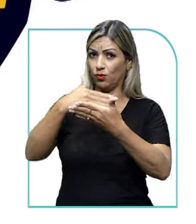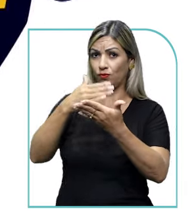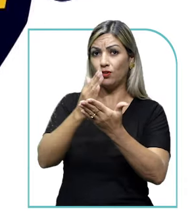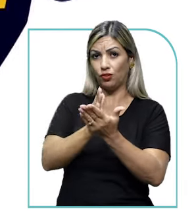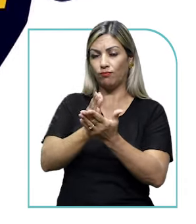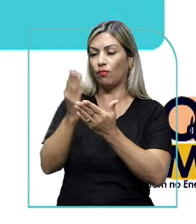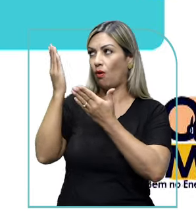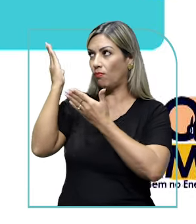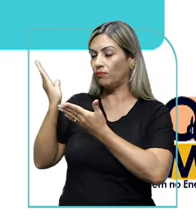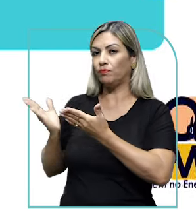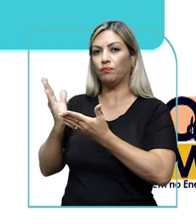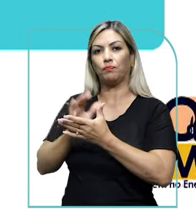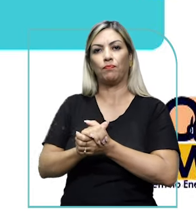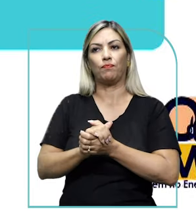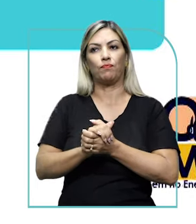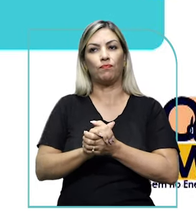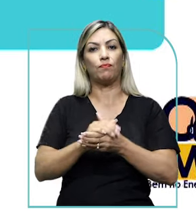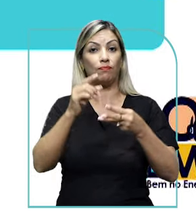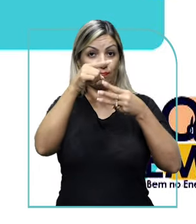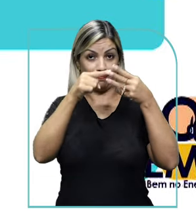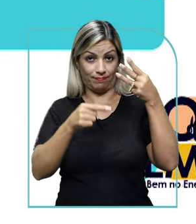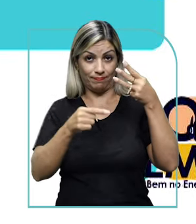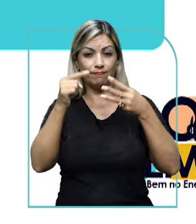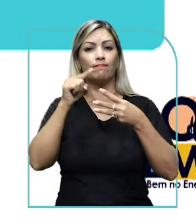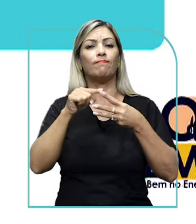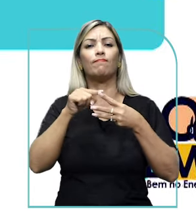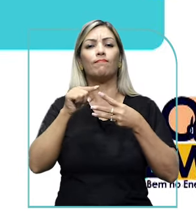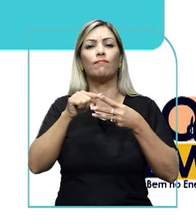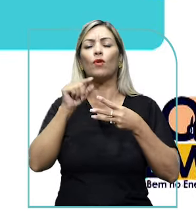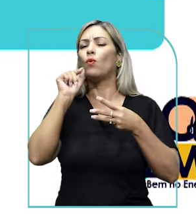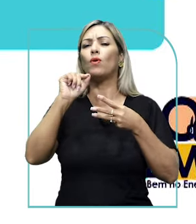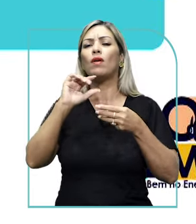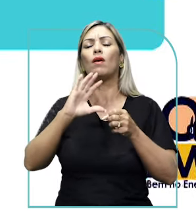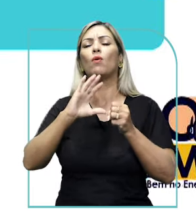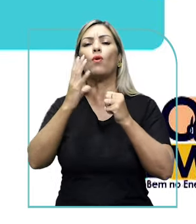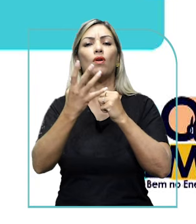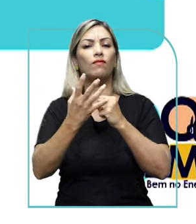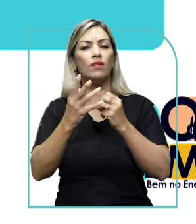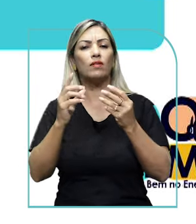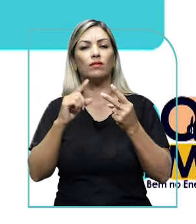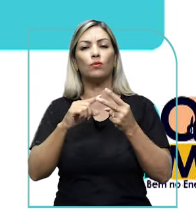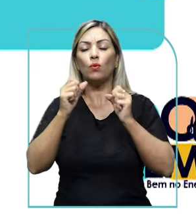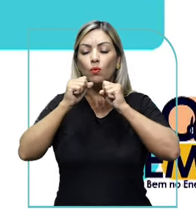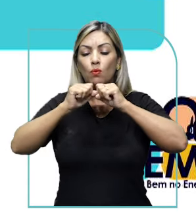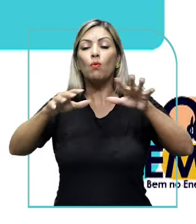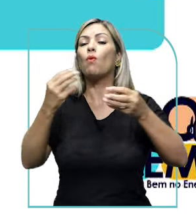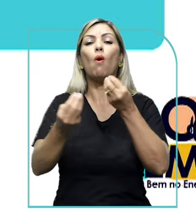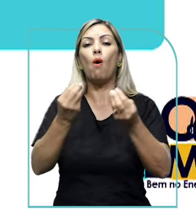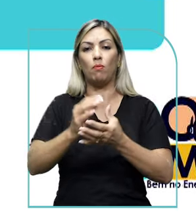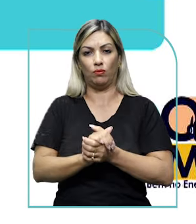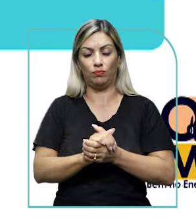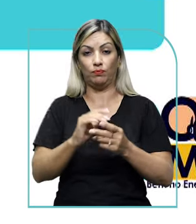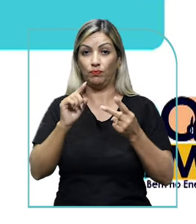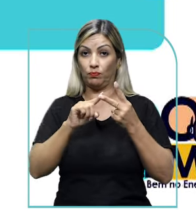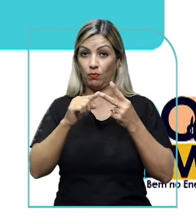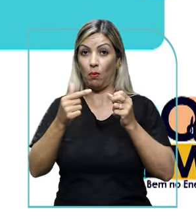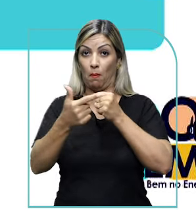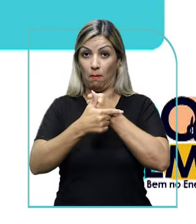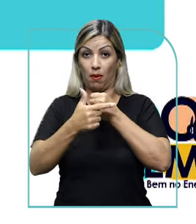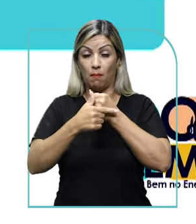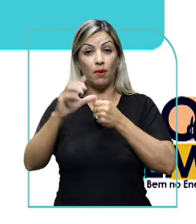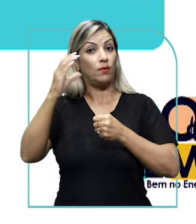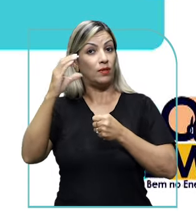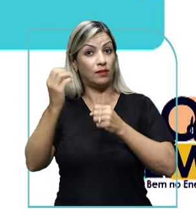dividir ele nesses focos. Vamos lá. O que é o coronavírus? Como ele se espalhou? O papel da